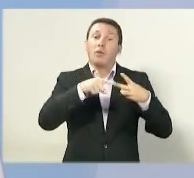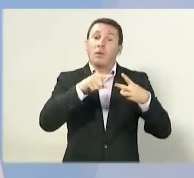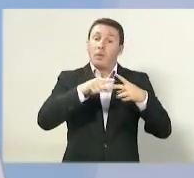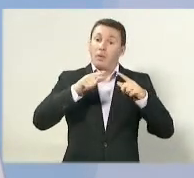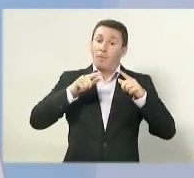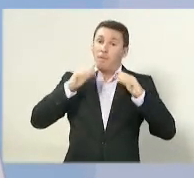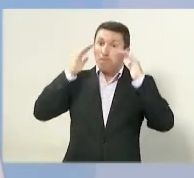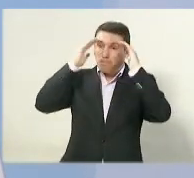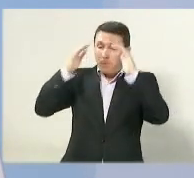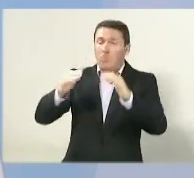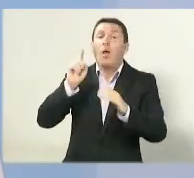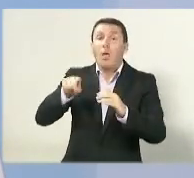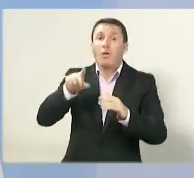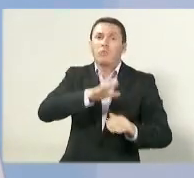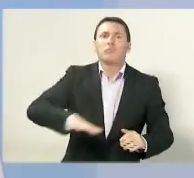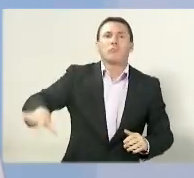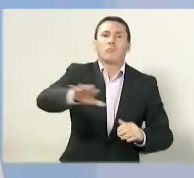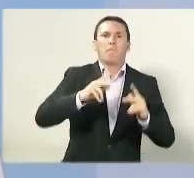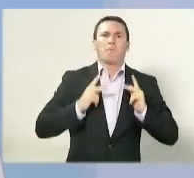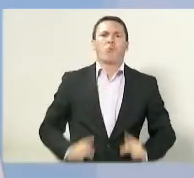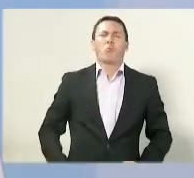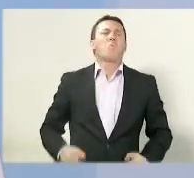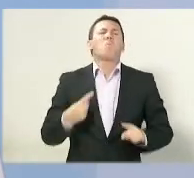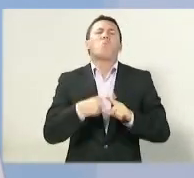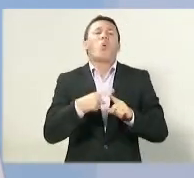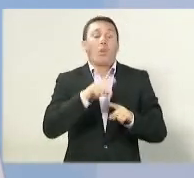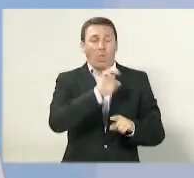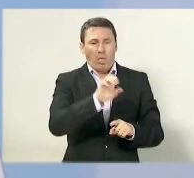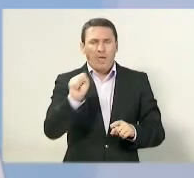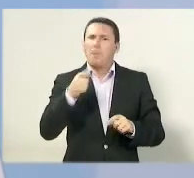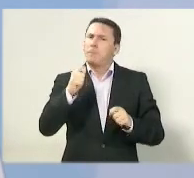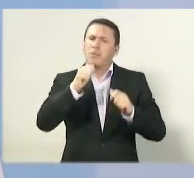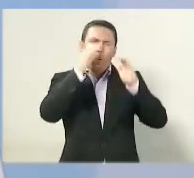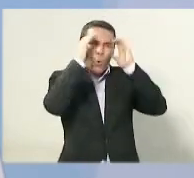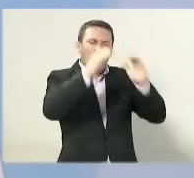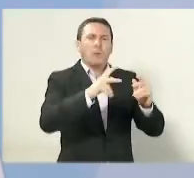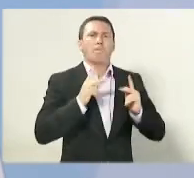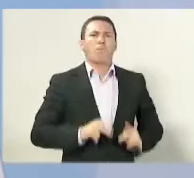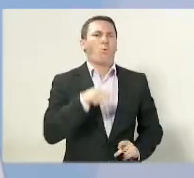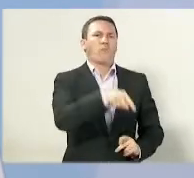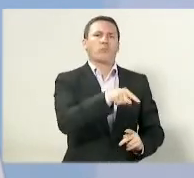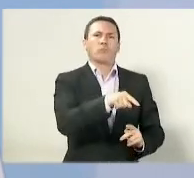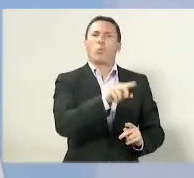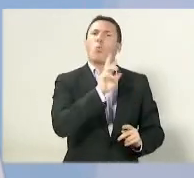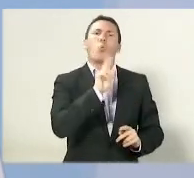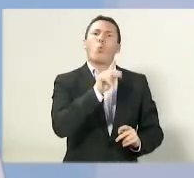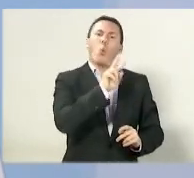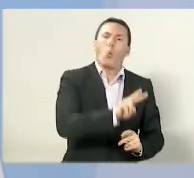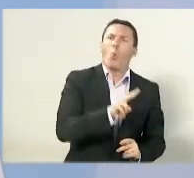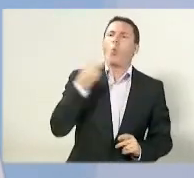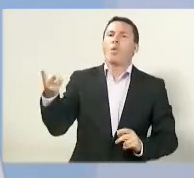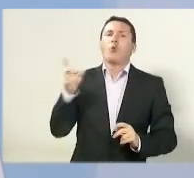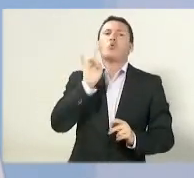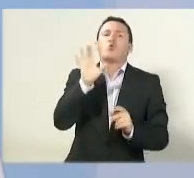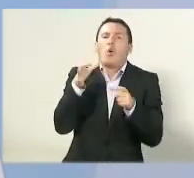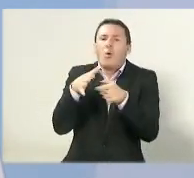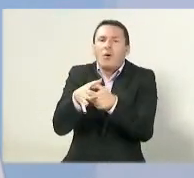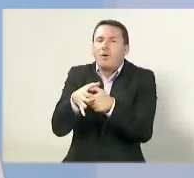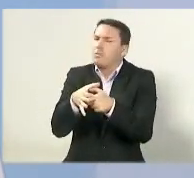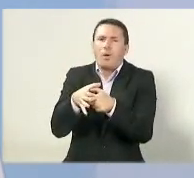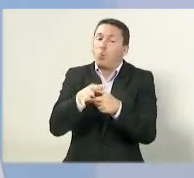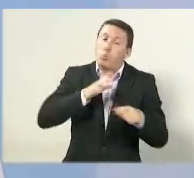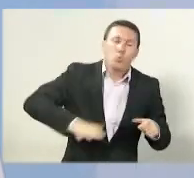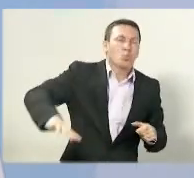população e não de uma minoria. E, por último, o terceiro eixo, mais direitos e mais liberdades,